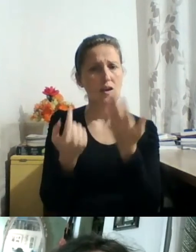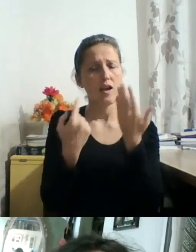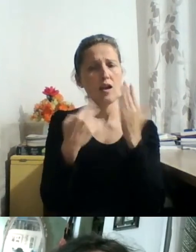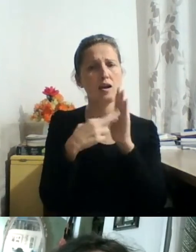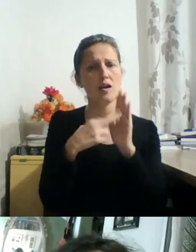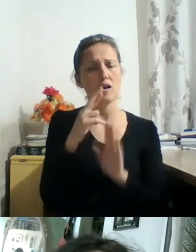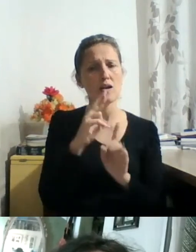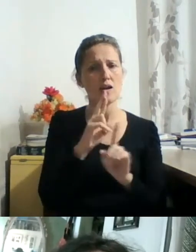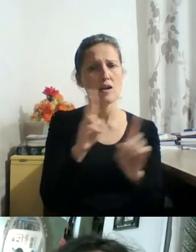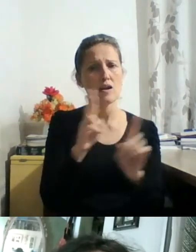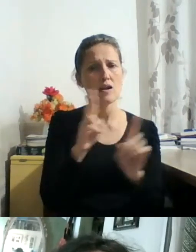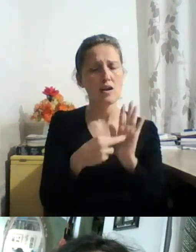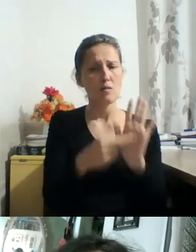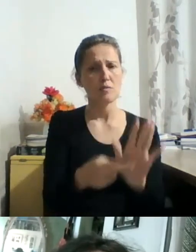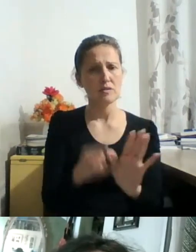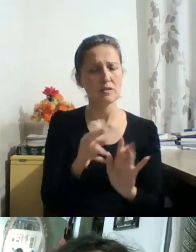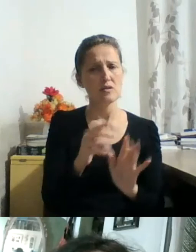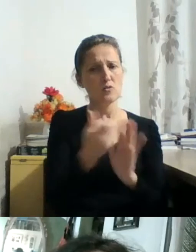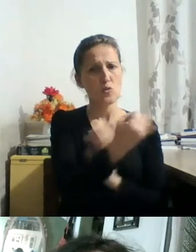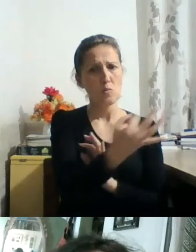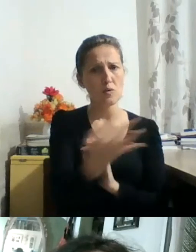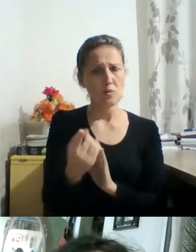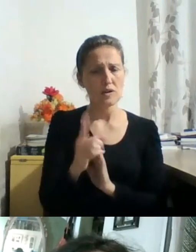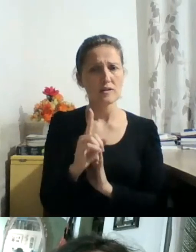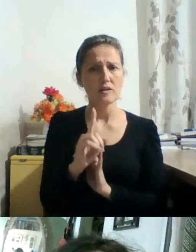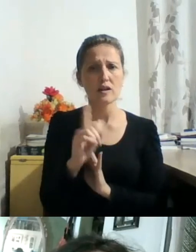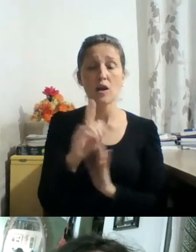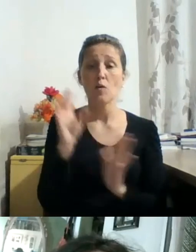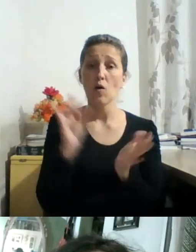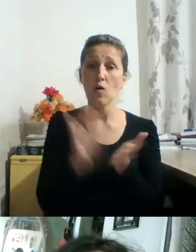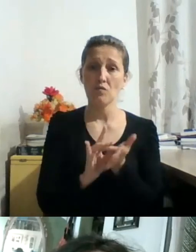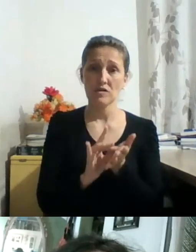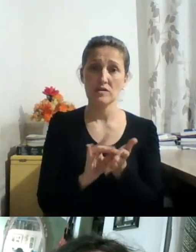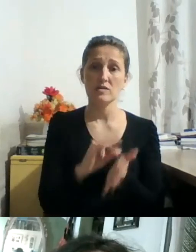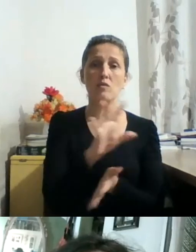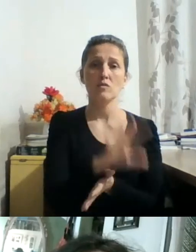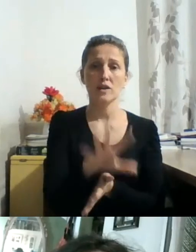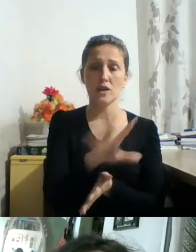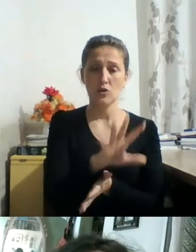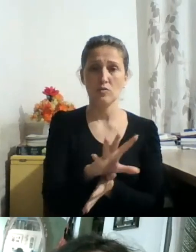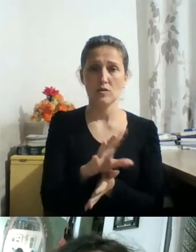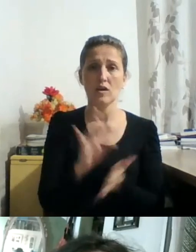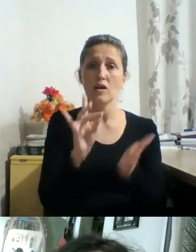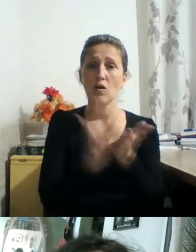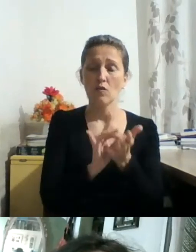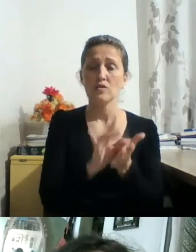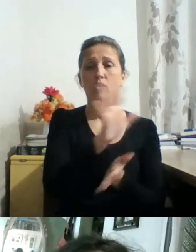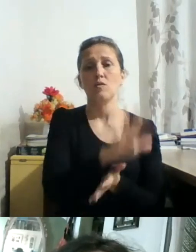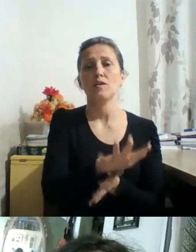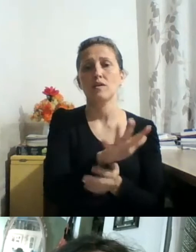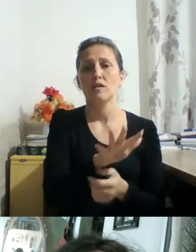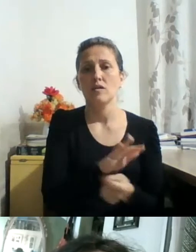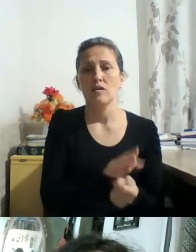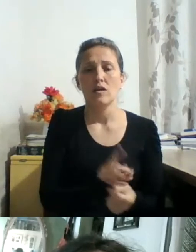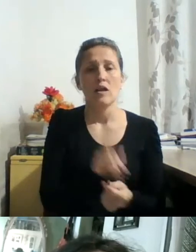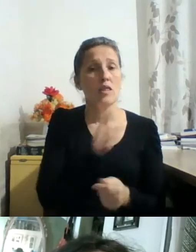representação de algo não é o algo, não é aquilo, não é a coisa, não é o objeto,